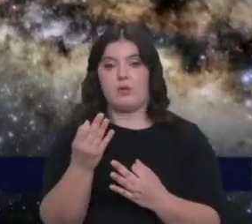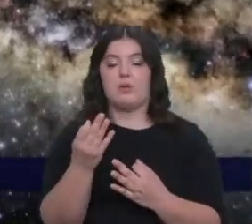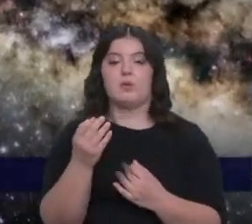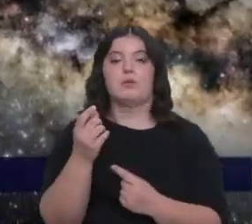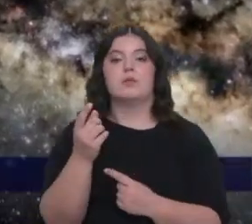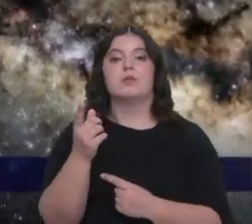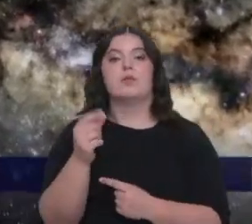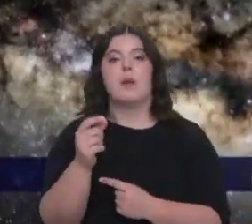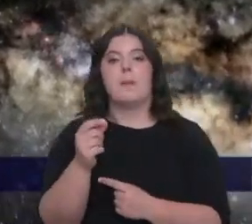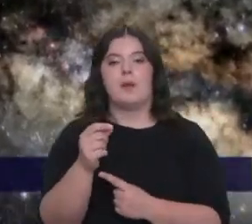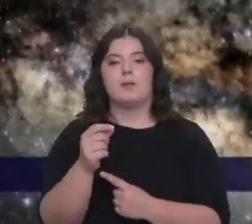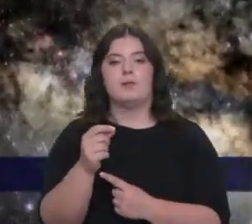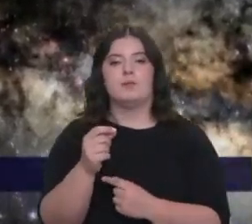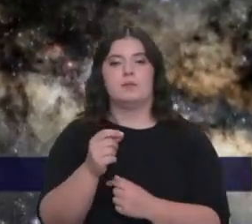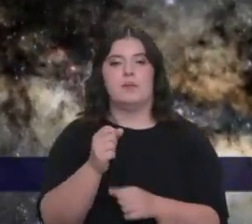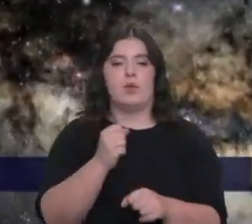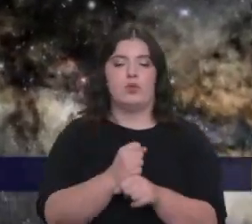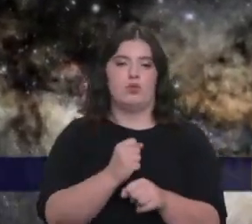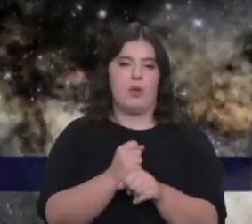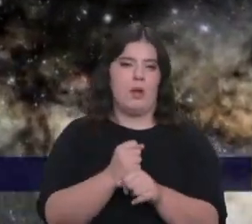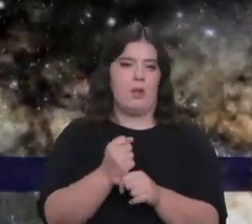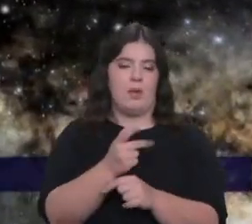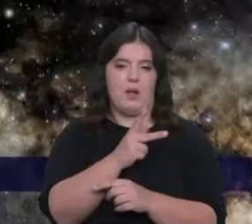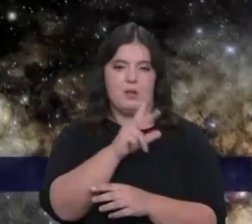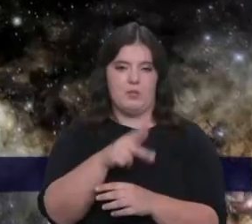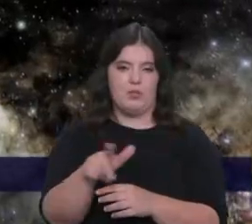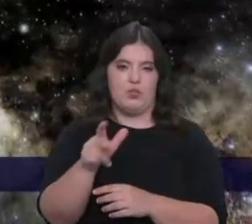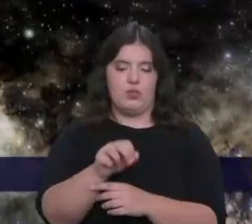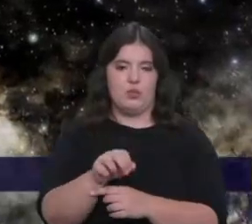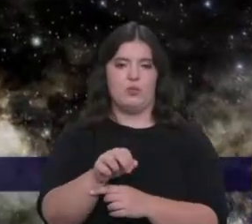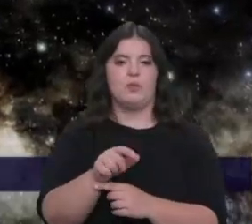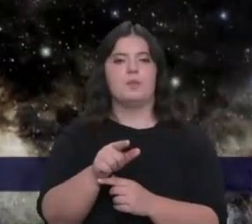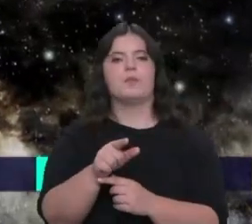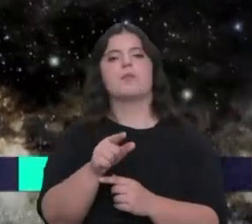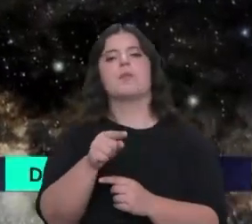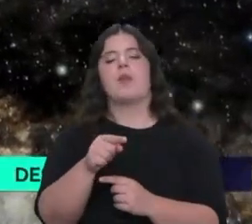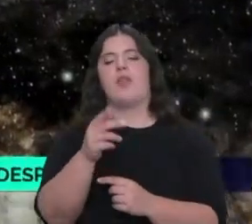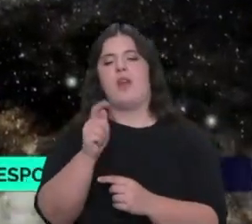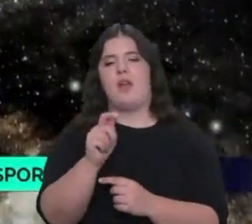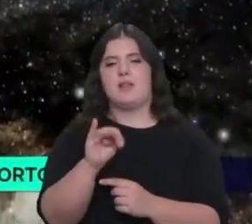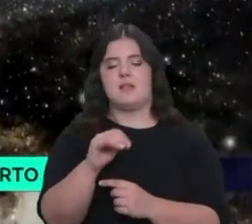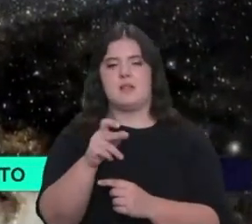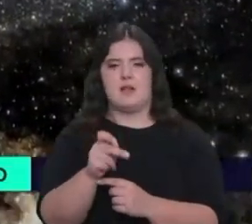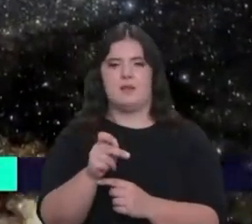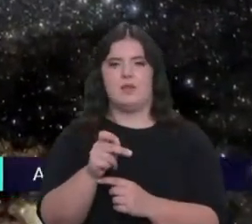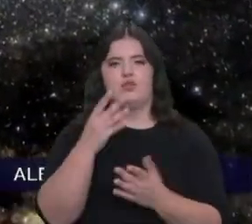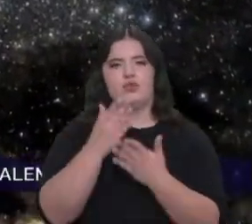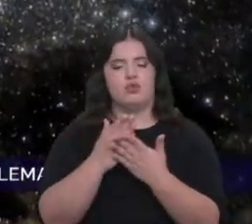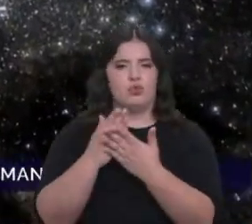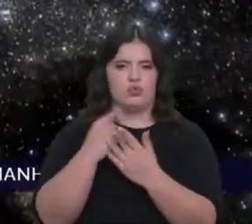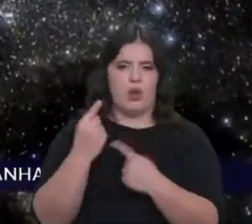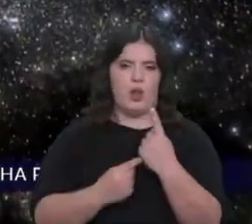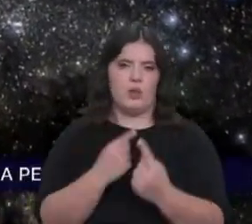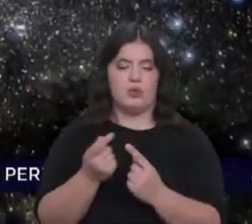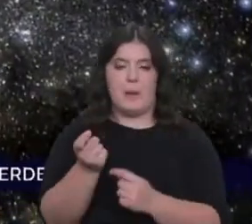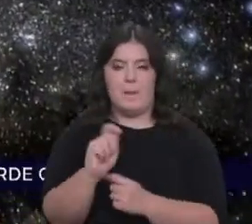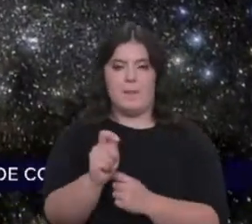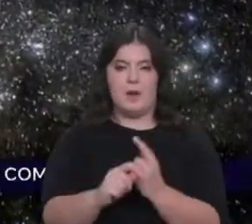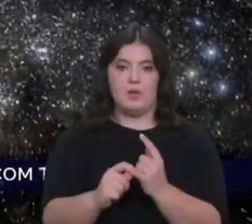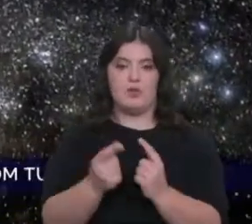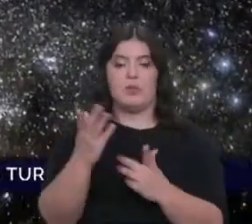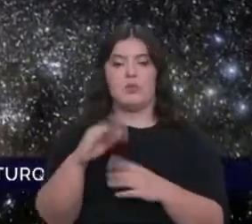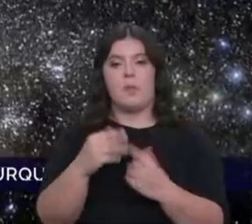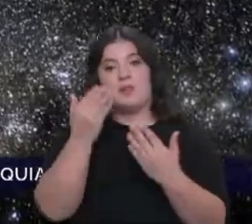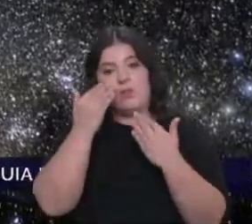integral da ESA, o telescópio integral da ESA, fez alguns estudos sobre esta explosão de raios de gama. Passado destes meses todos, temos mais